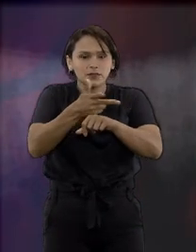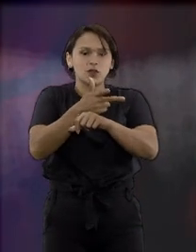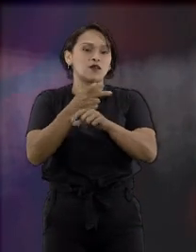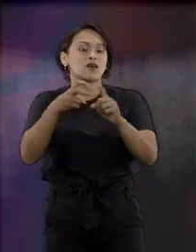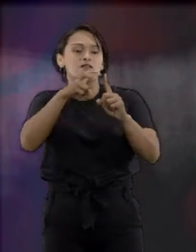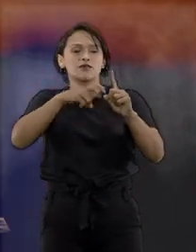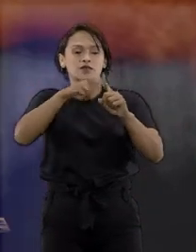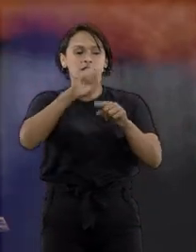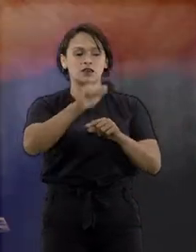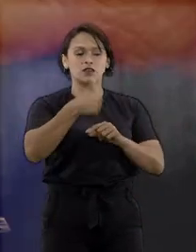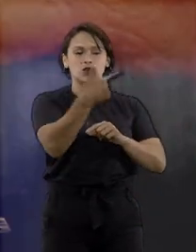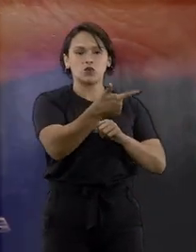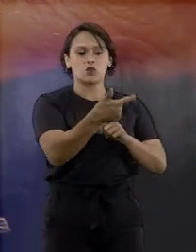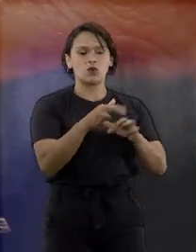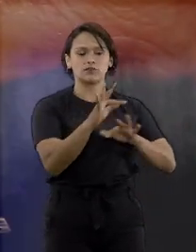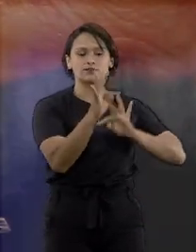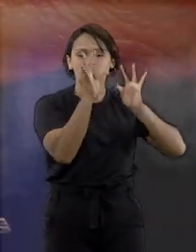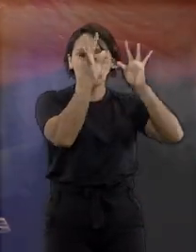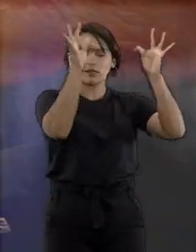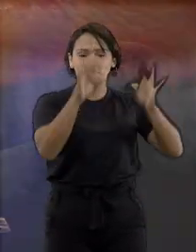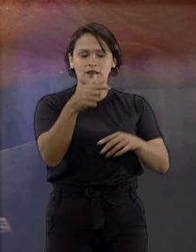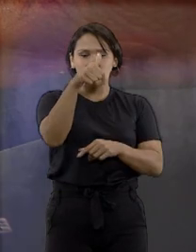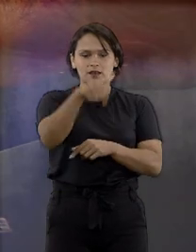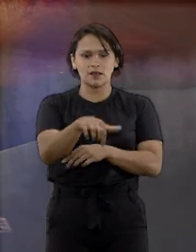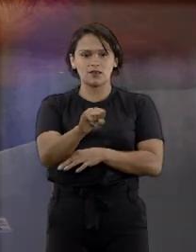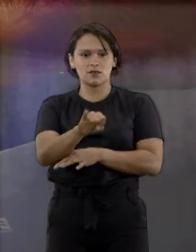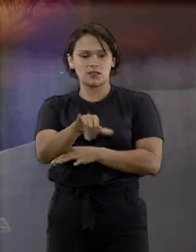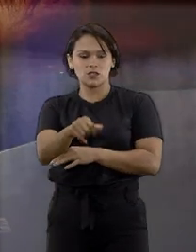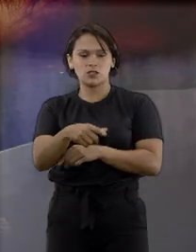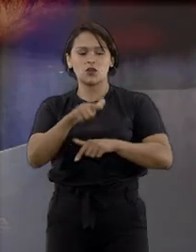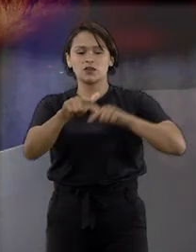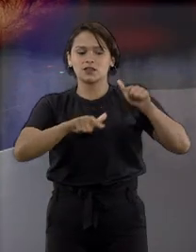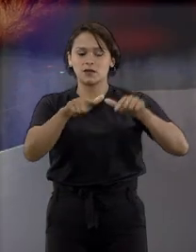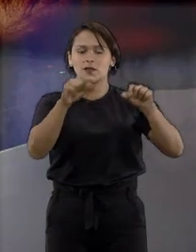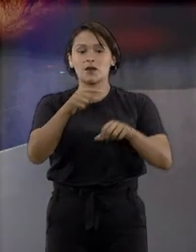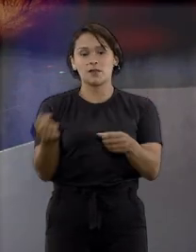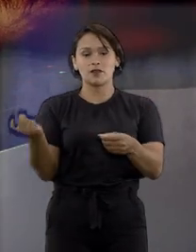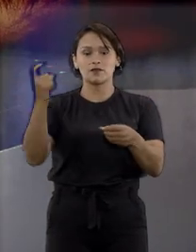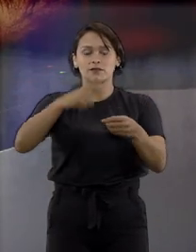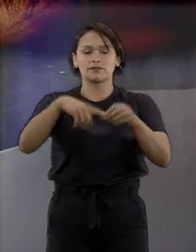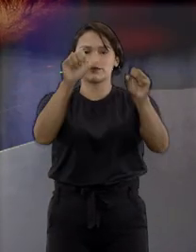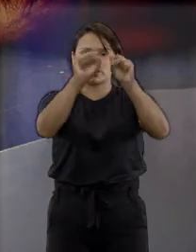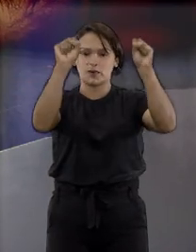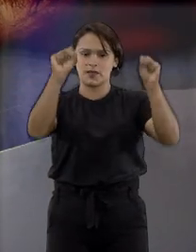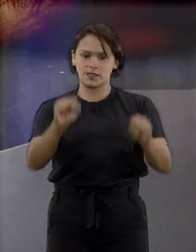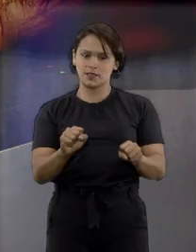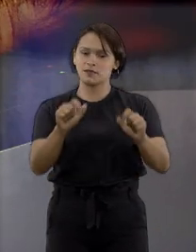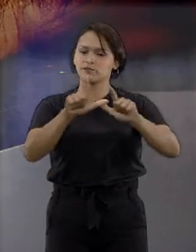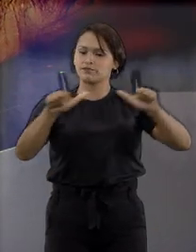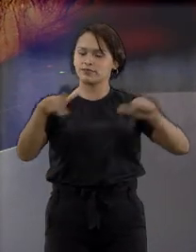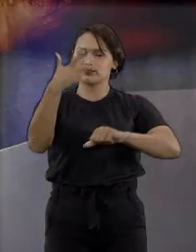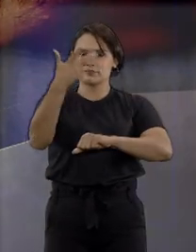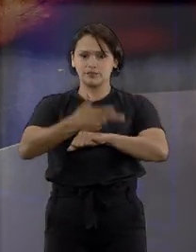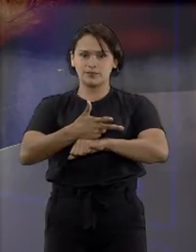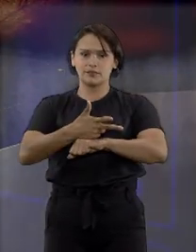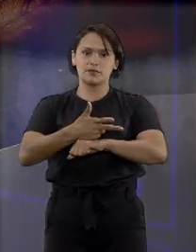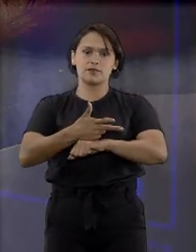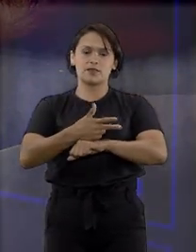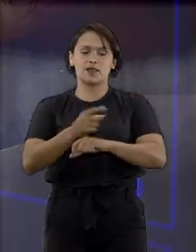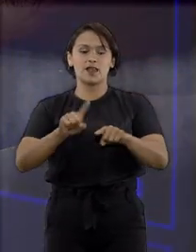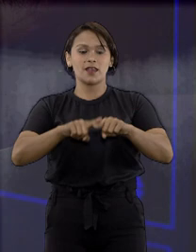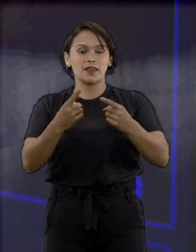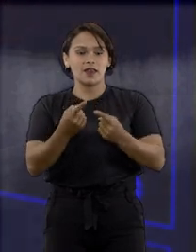efeitos do ataque. Do outro, a equipe de TI do tribunal trabalhava para colocar o sistema do STJ no ar novamente.